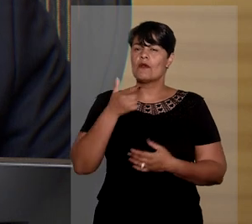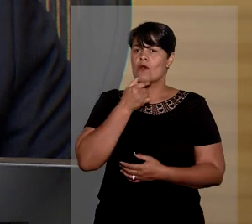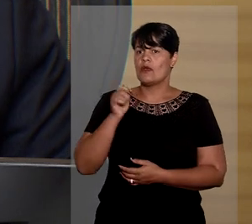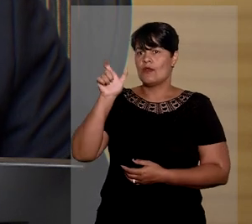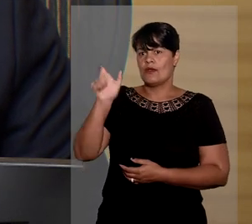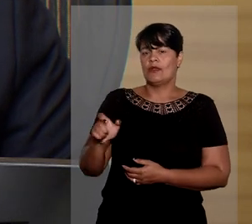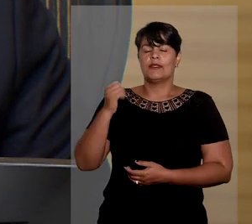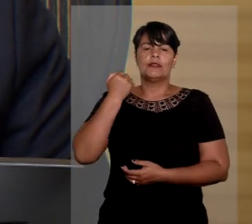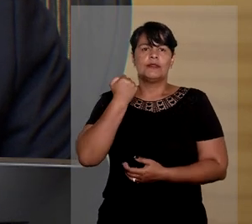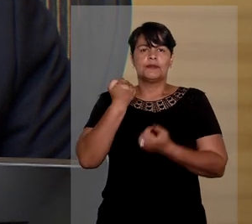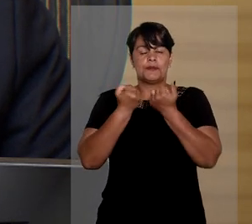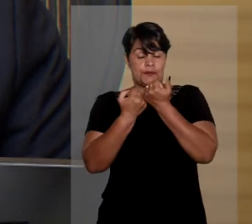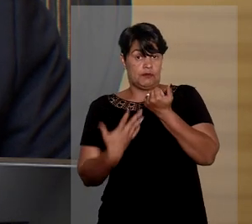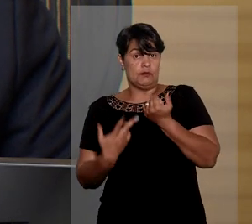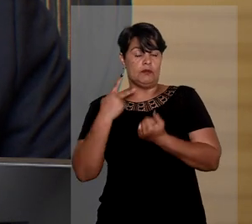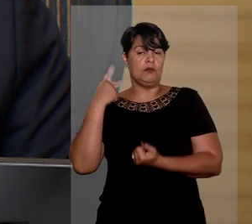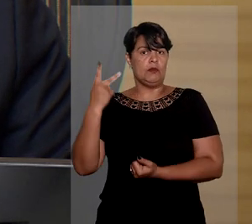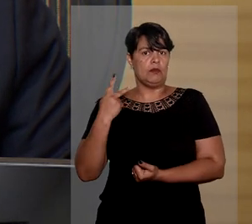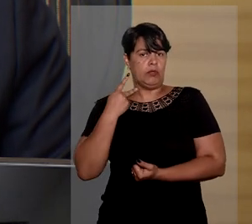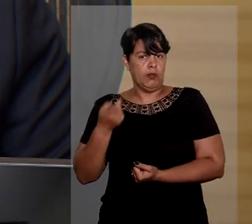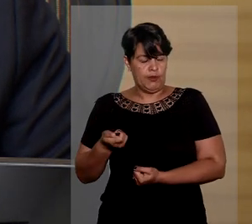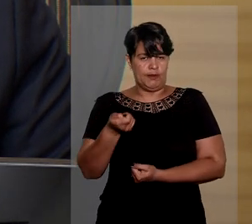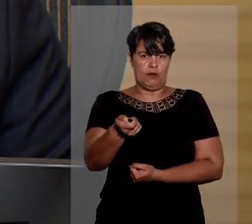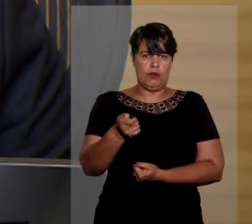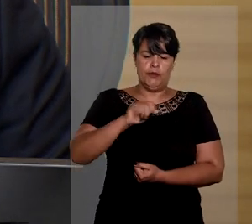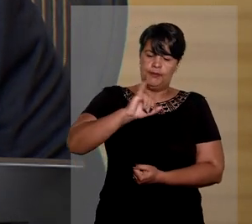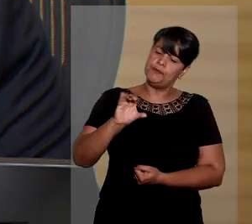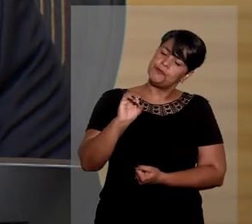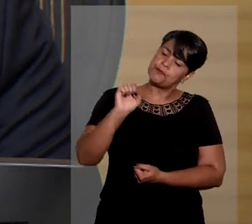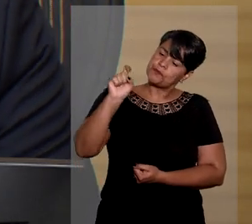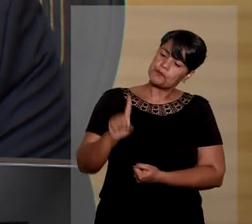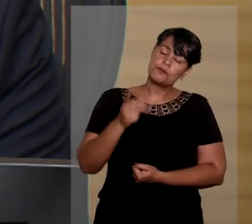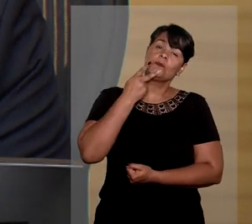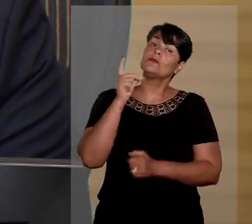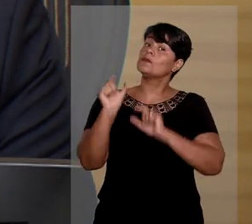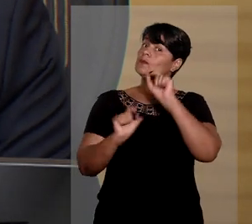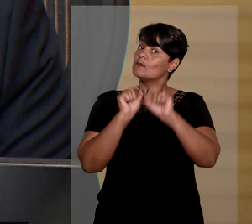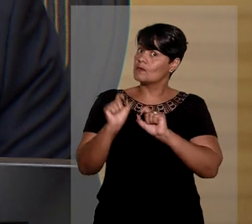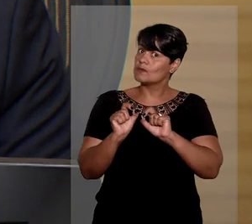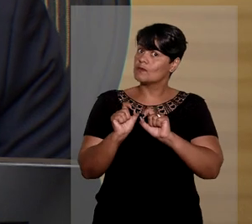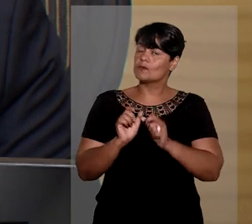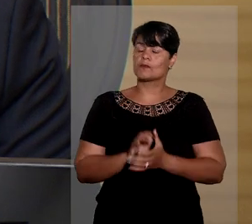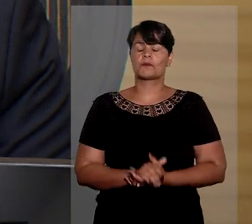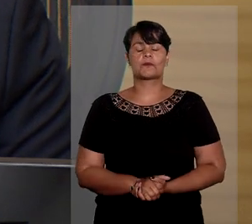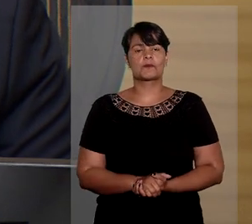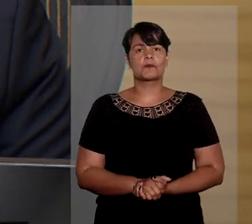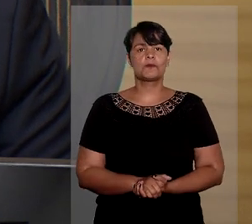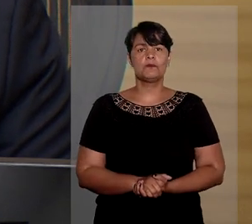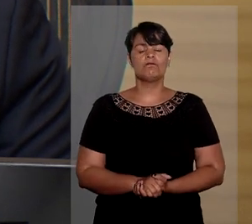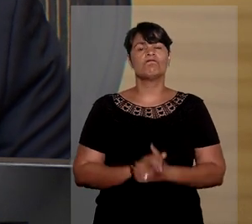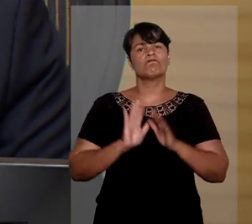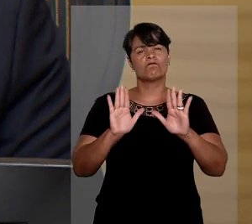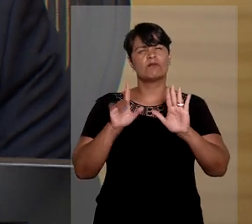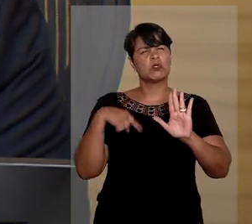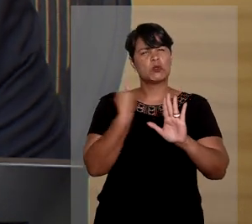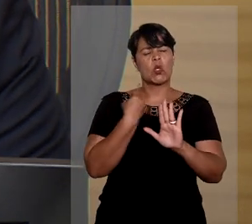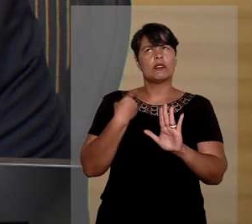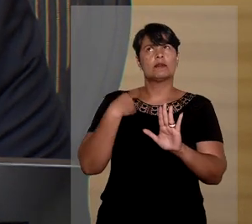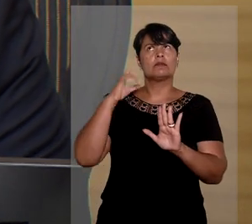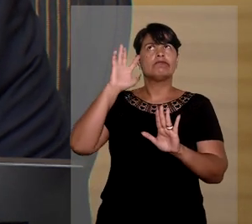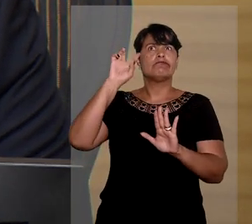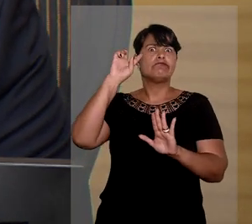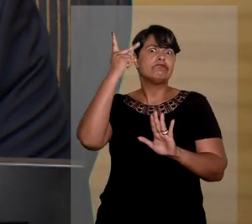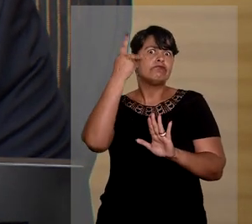-geral da República, José Adonis de Araújo. Não há razão para a mudança do entendimento consolidado na